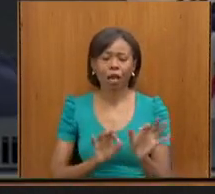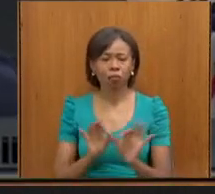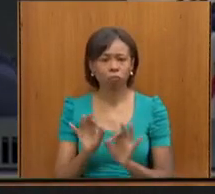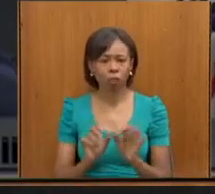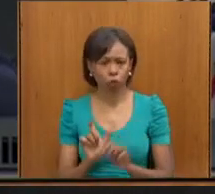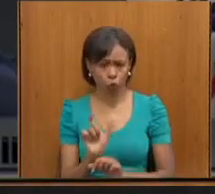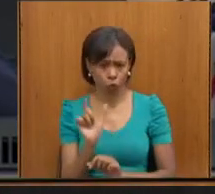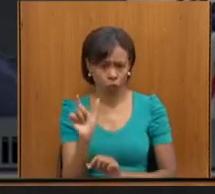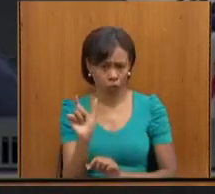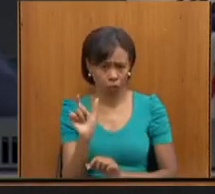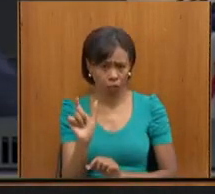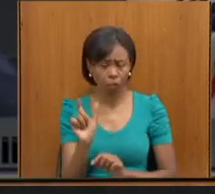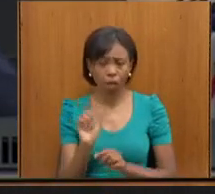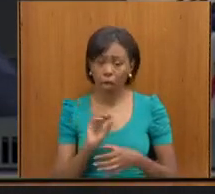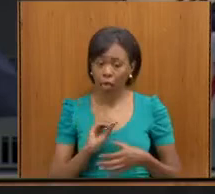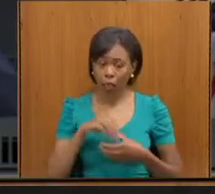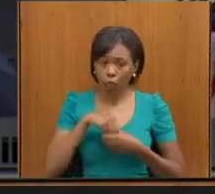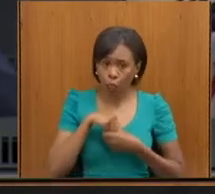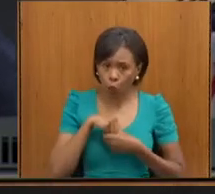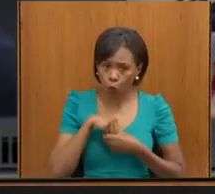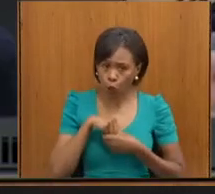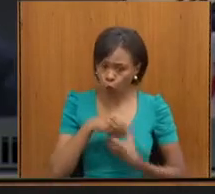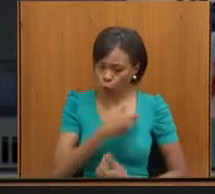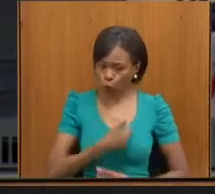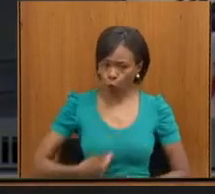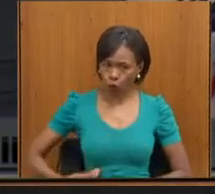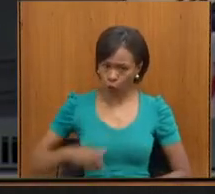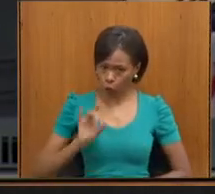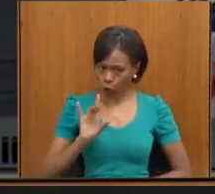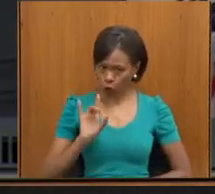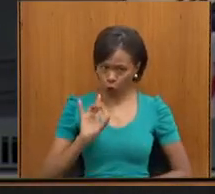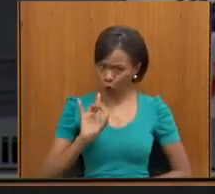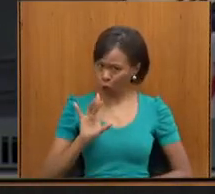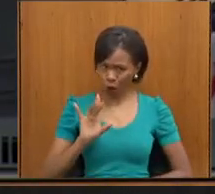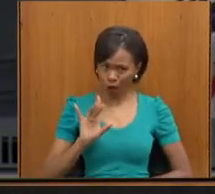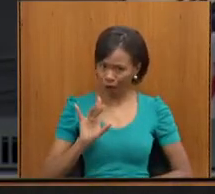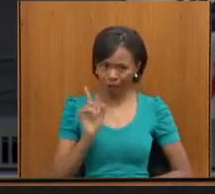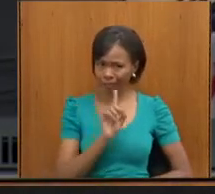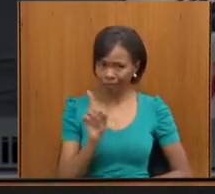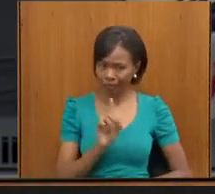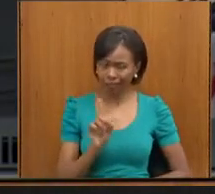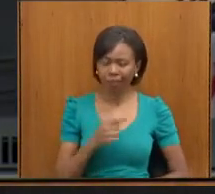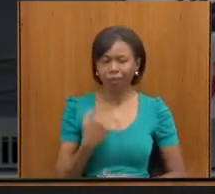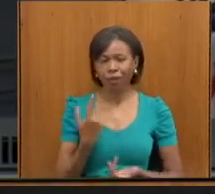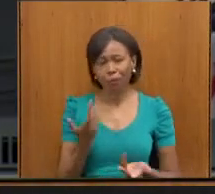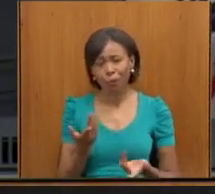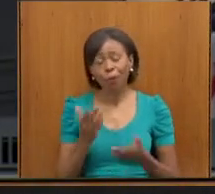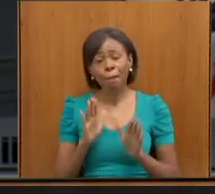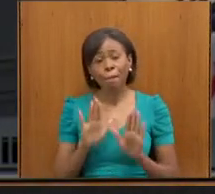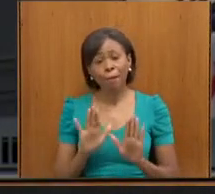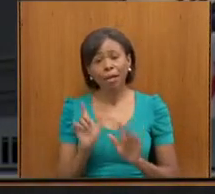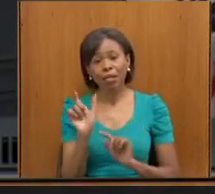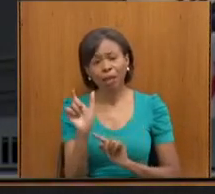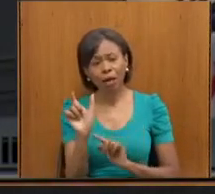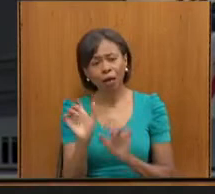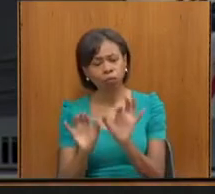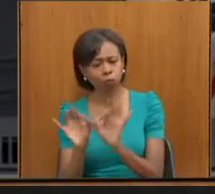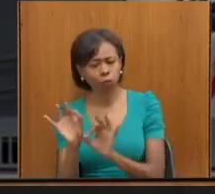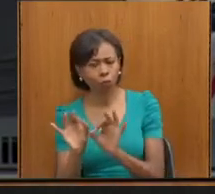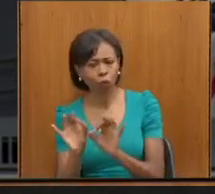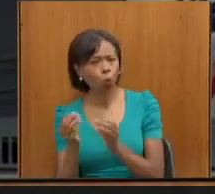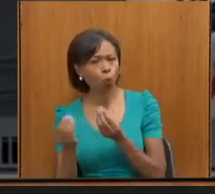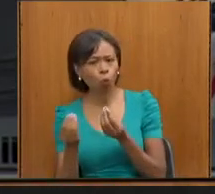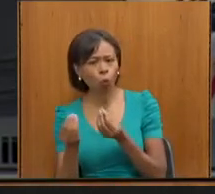não se deu internamente só dentro do governo, como bem destacado aqui, ela foi construída ouvindo